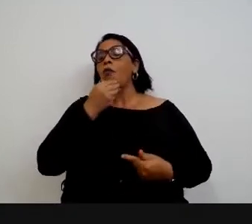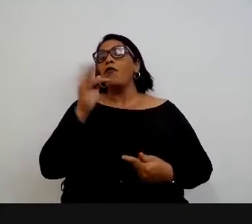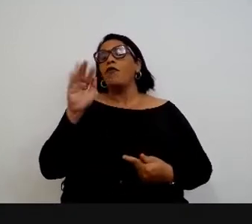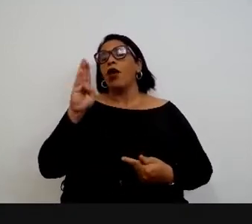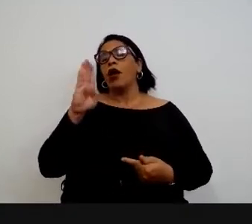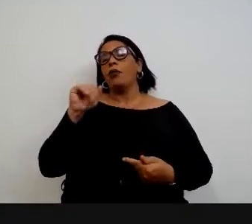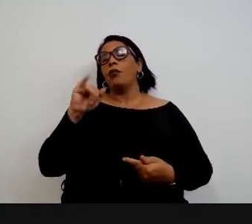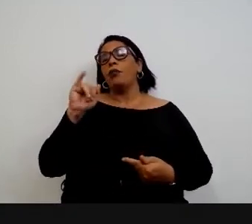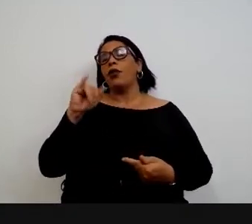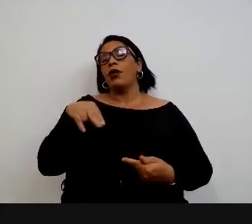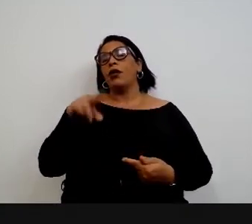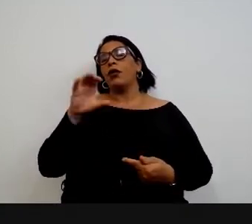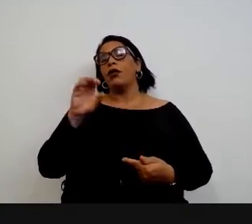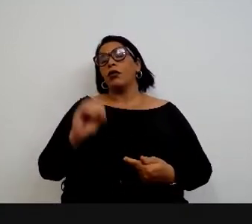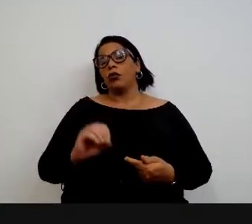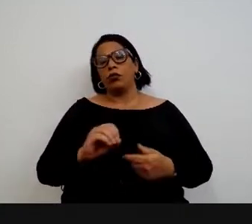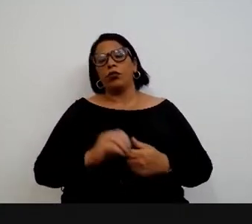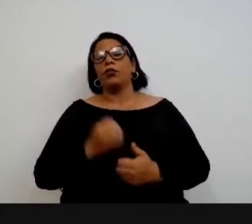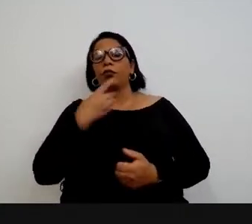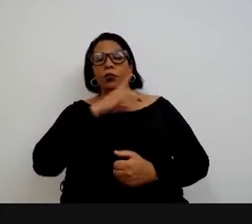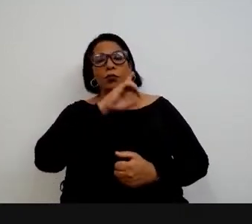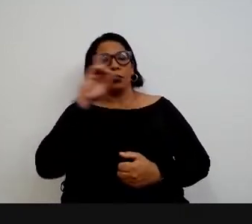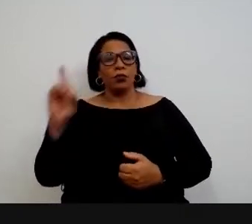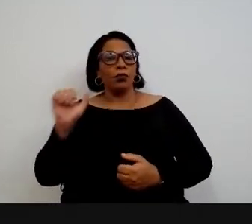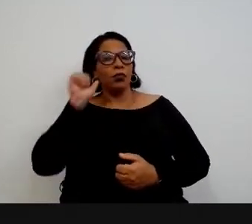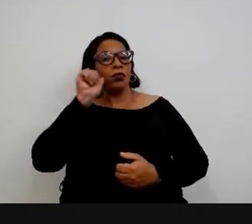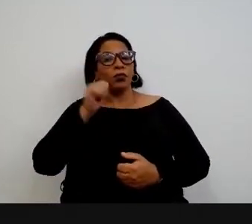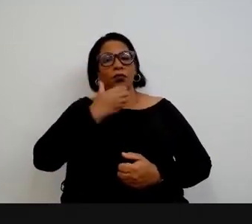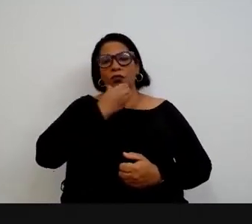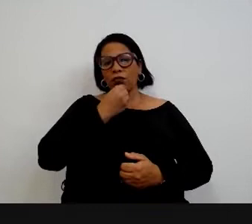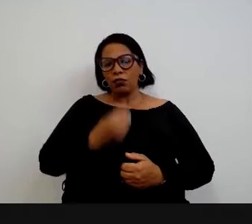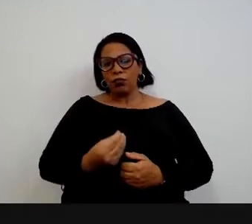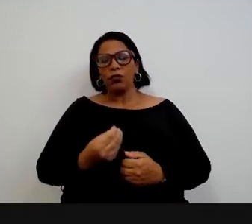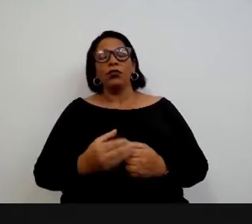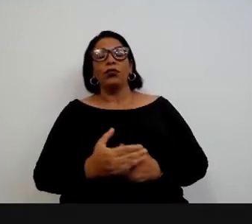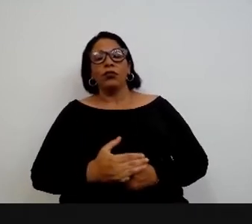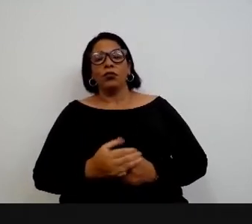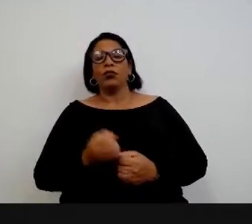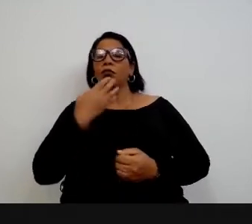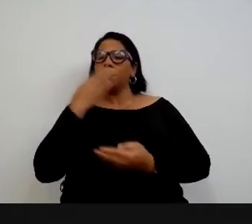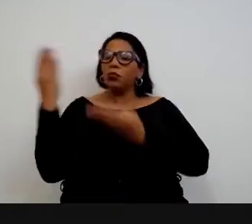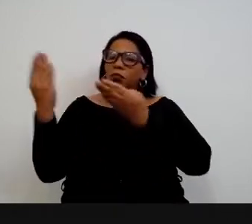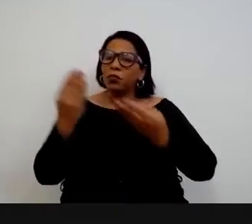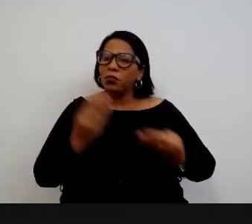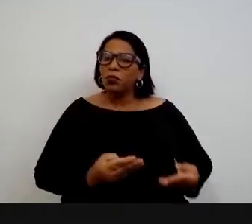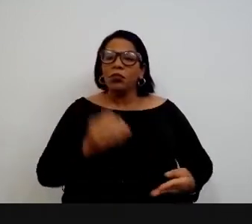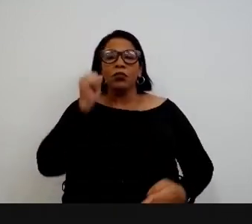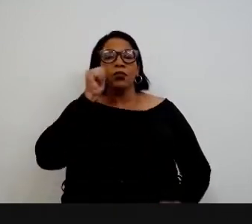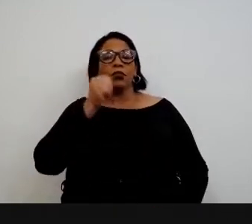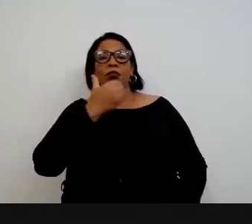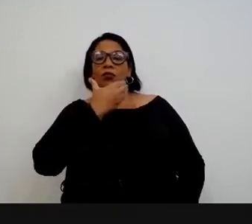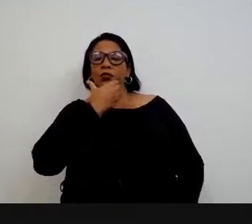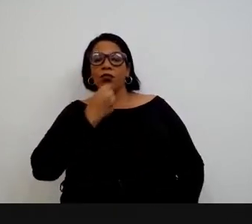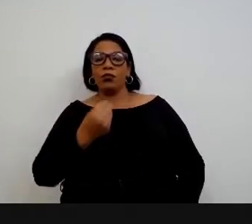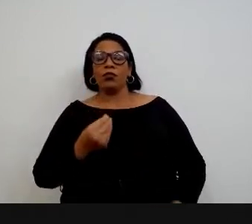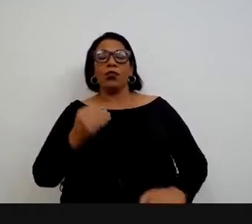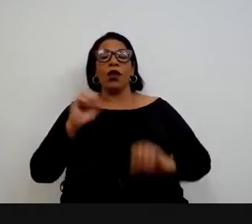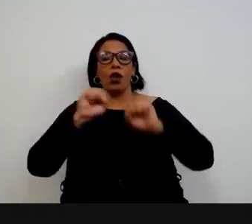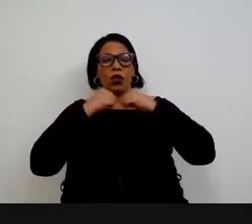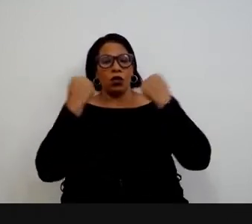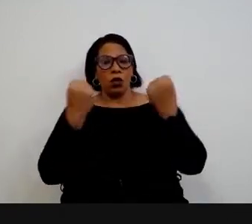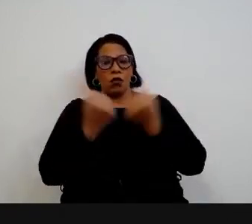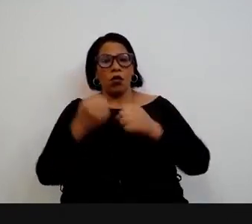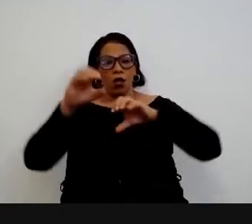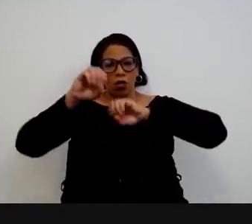Schwartz. Bom dia a todos e a todas. Sejam bem-vindos e bem-vindas ao